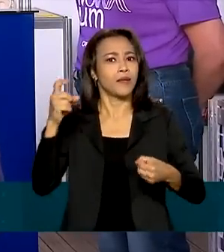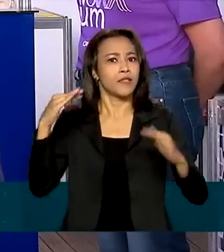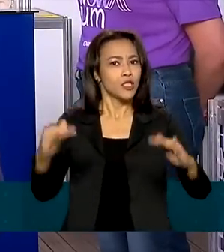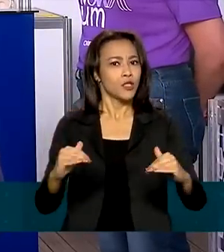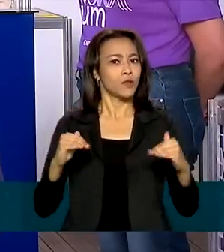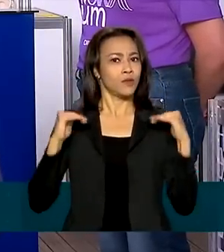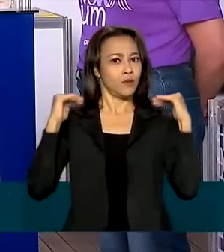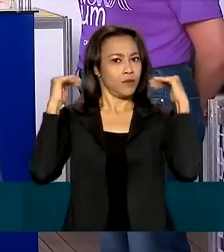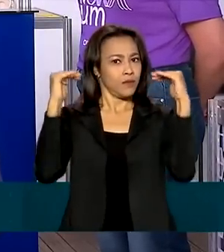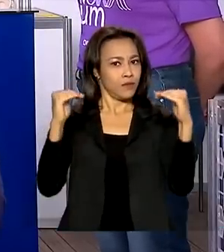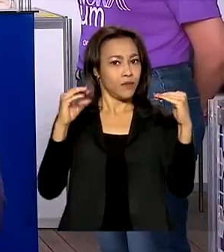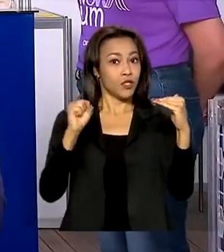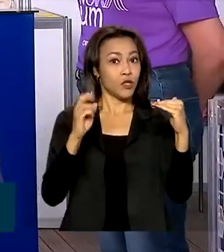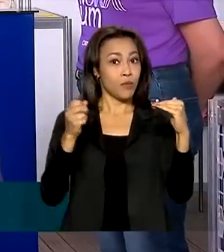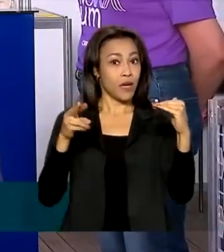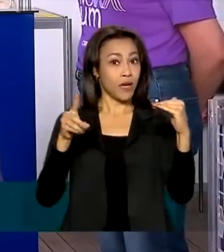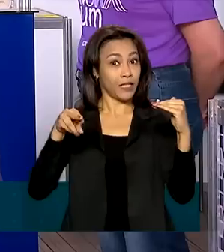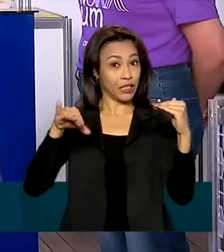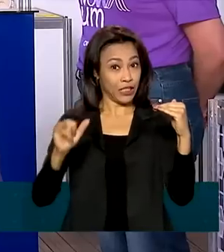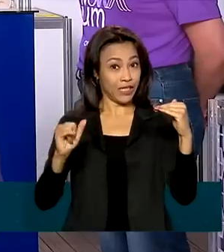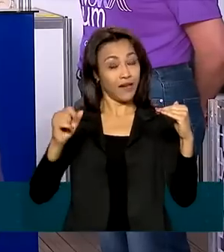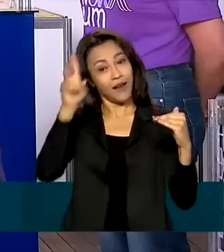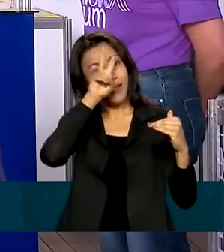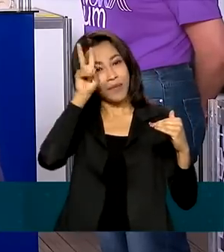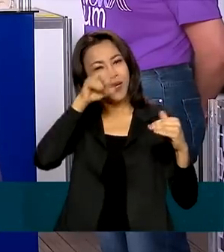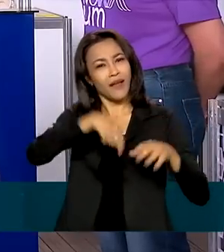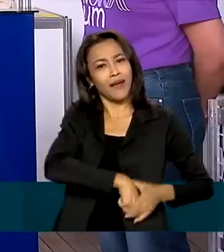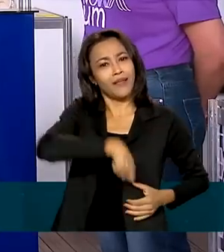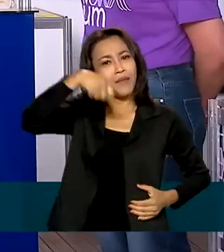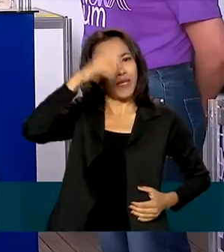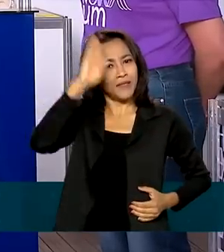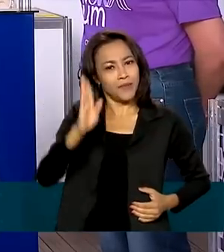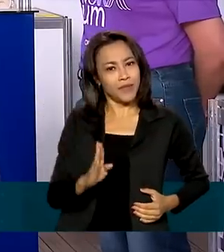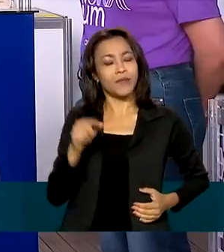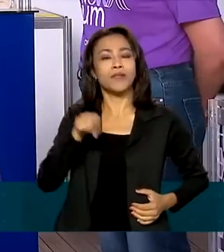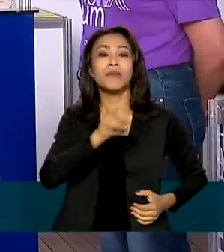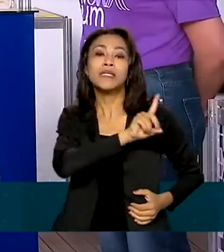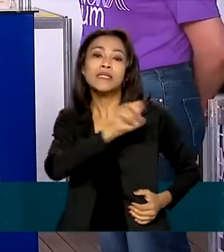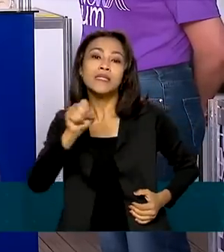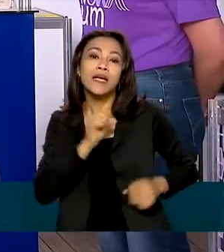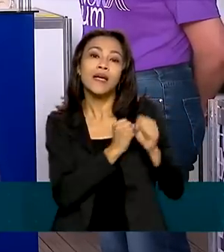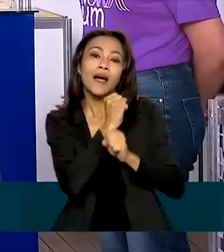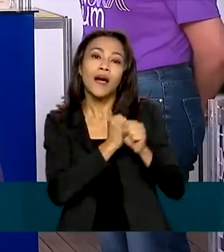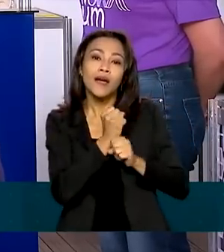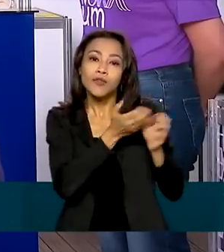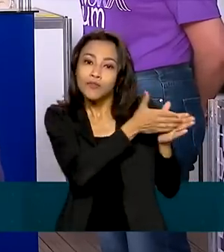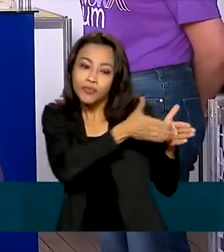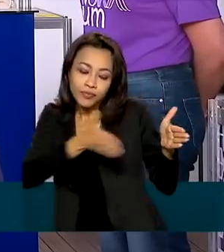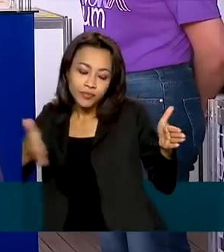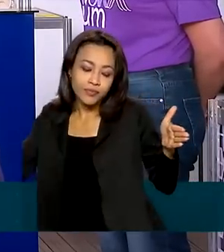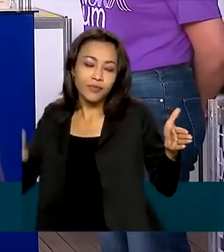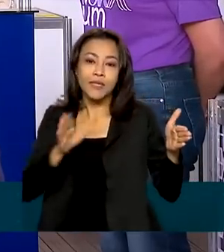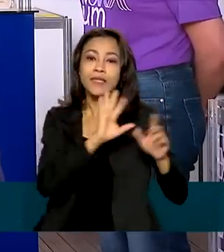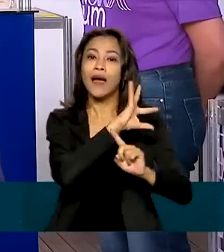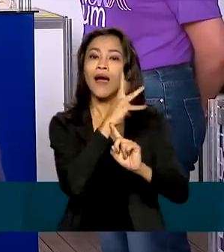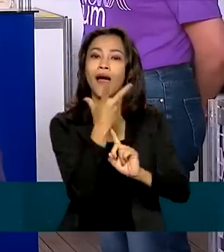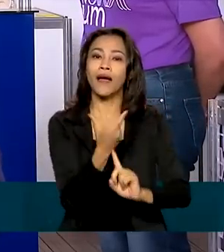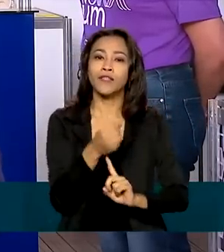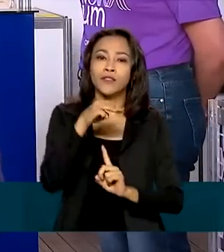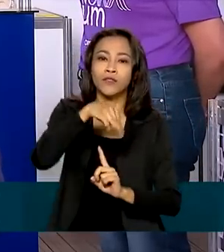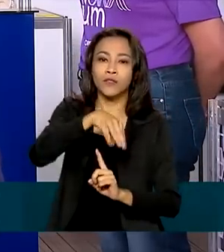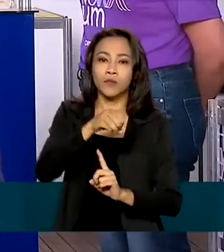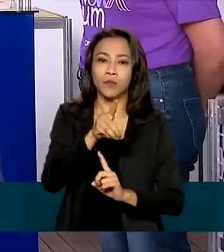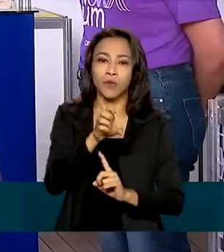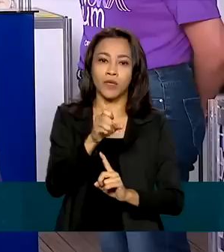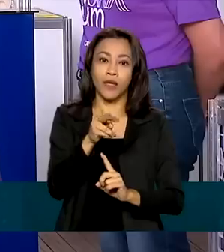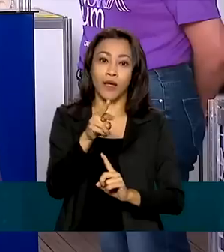em alusão ao Bicentenário da Independência do Brasil e aos 100 anos da Semana de Arte Moderna. O evento é realizado nos quatro